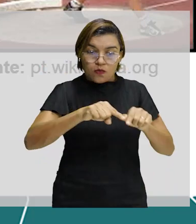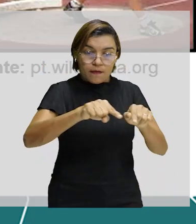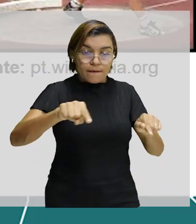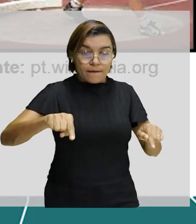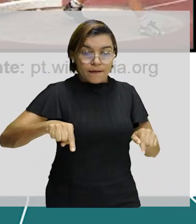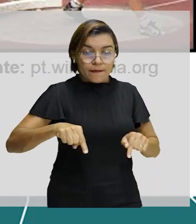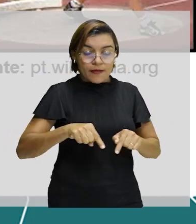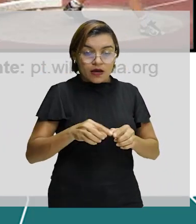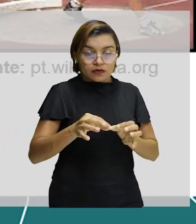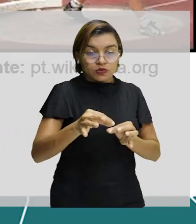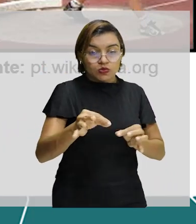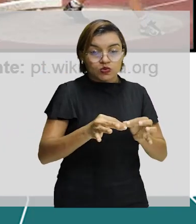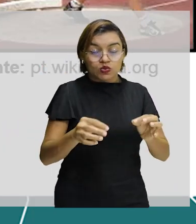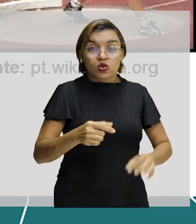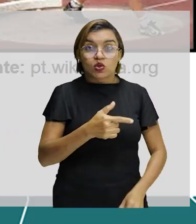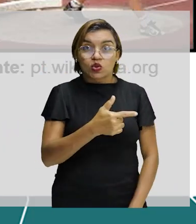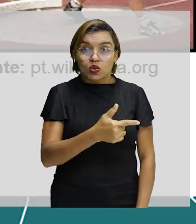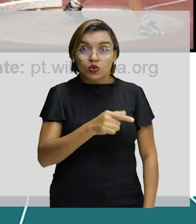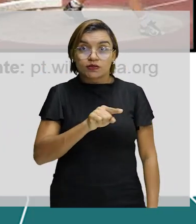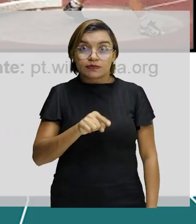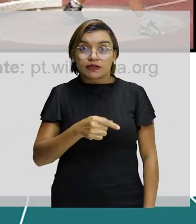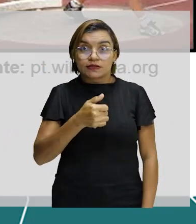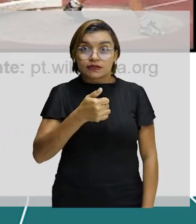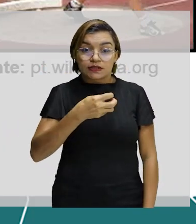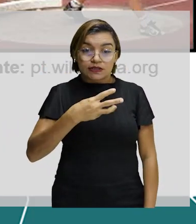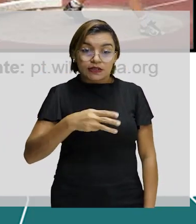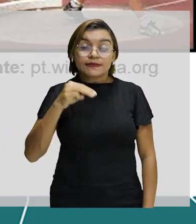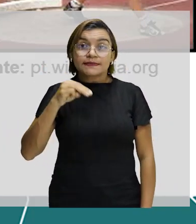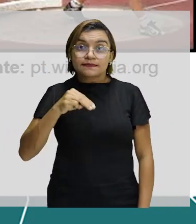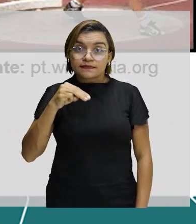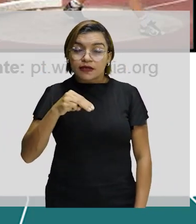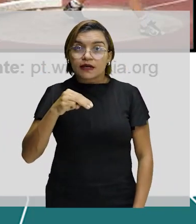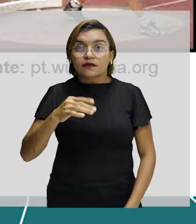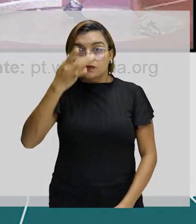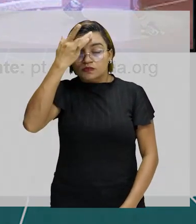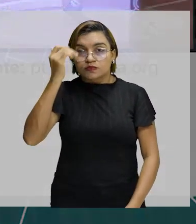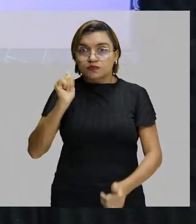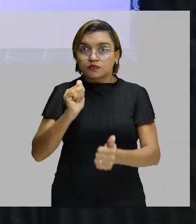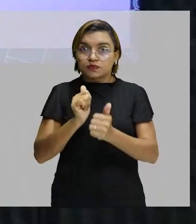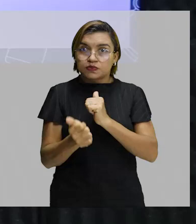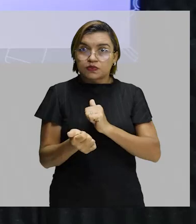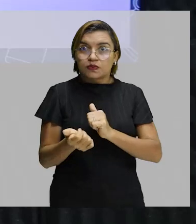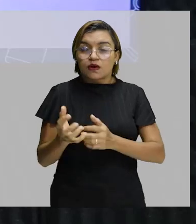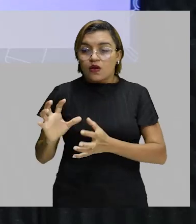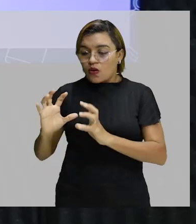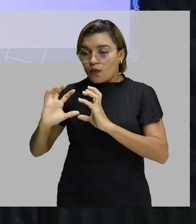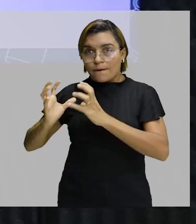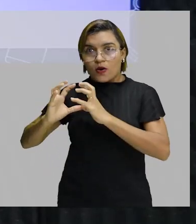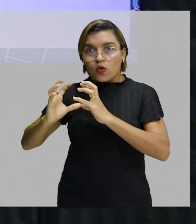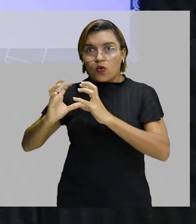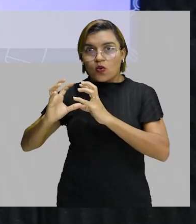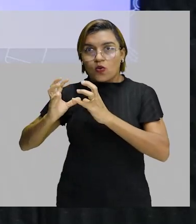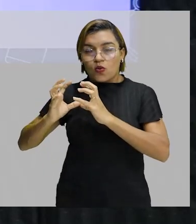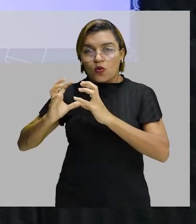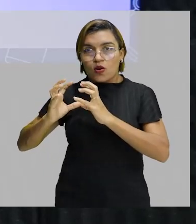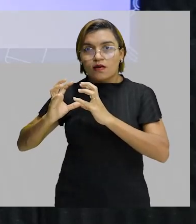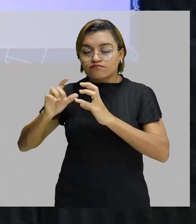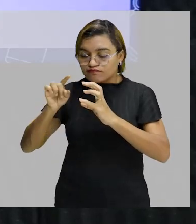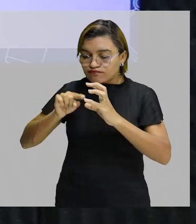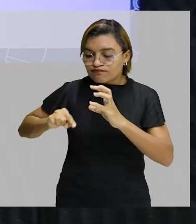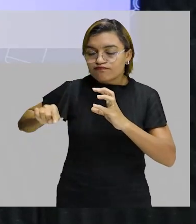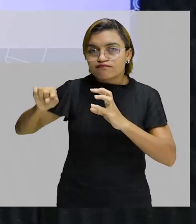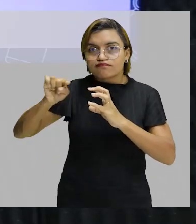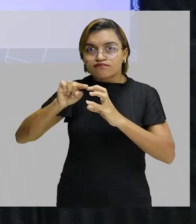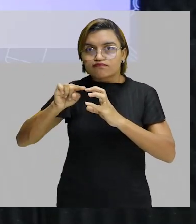tem um diâmetro de 2,13 o atleta vai realizar o arremesso desse peso, que é uma bola, que uma esfera,